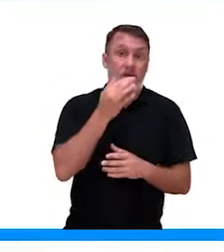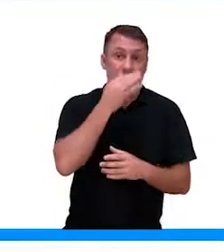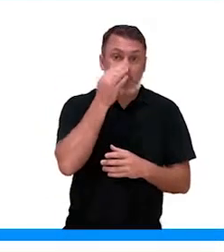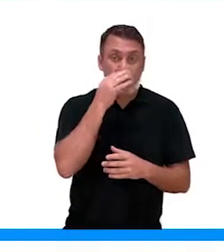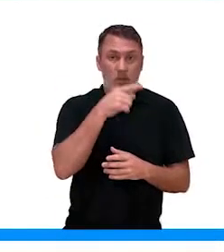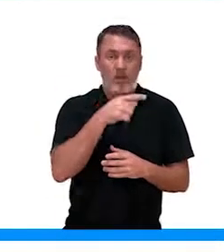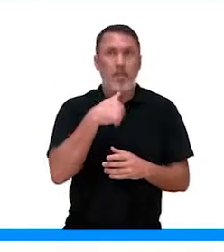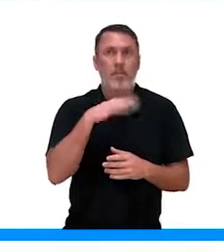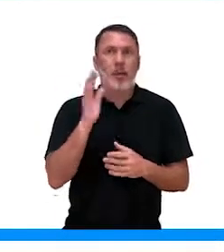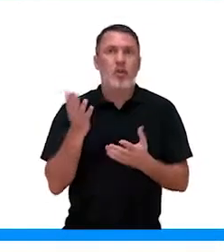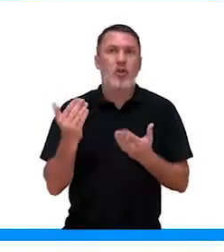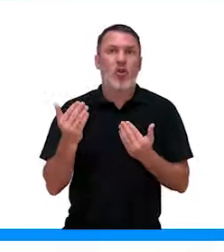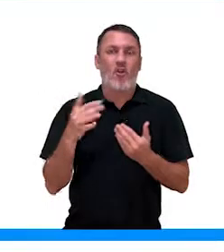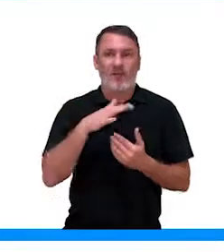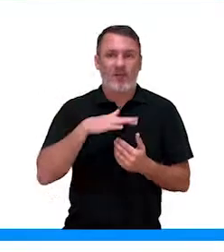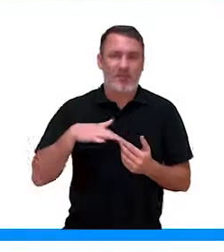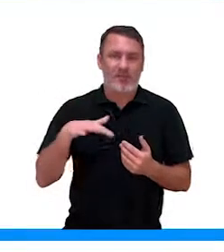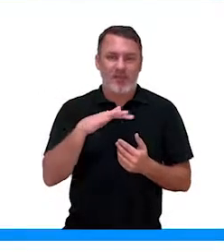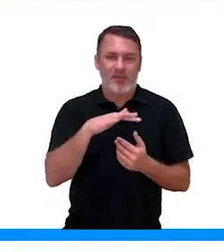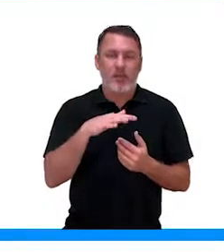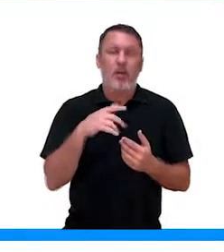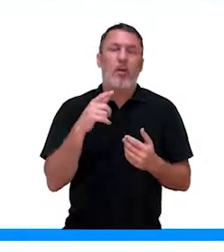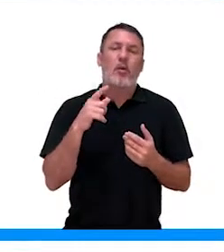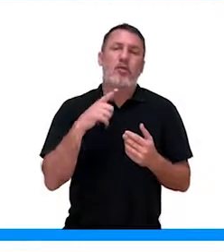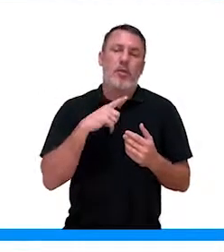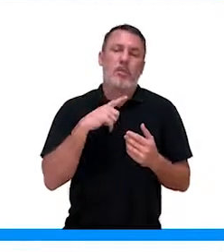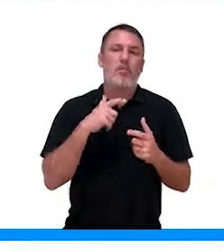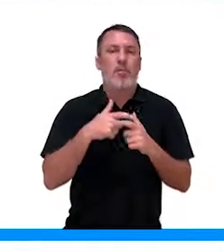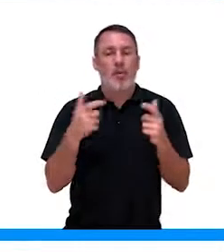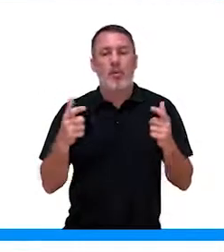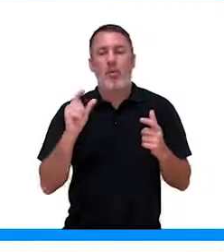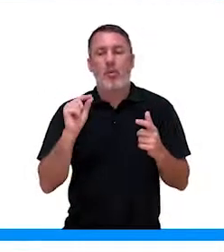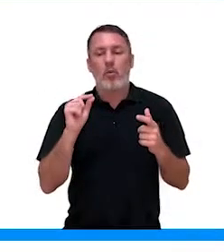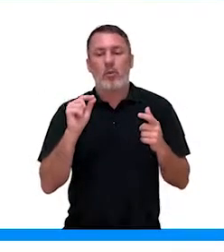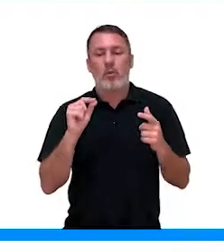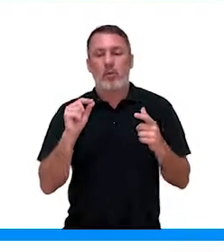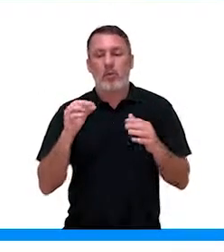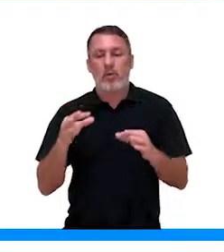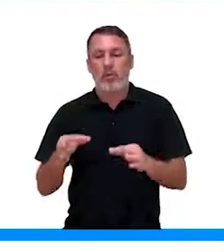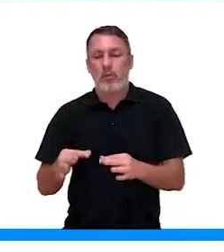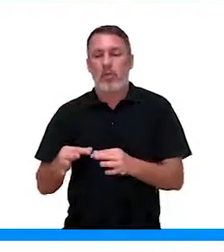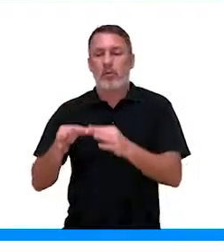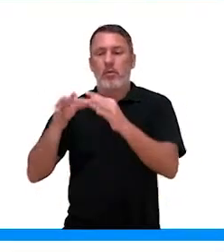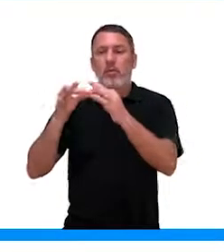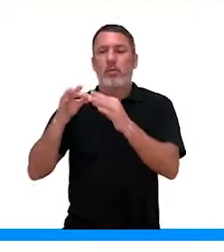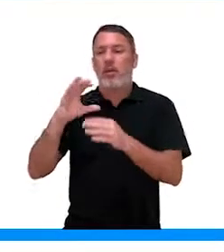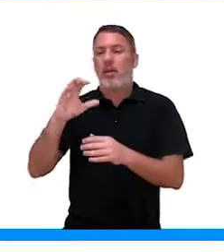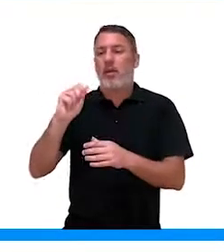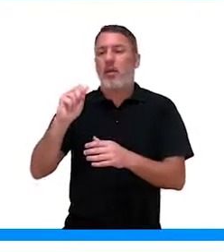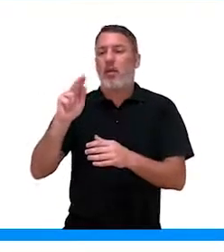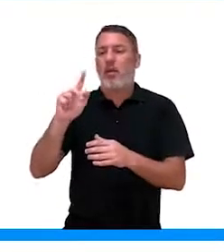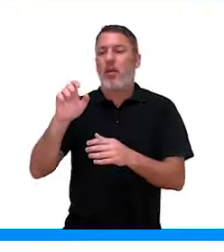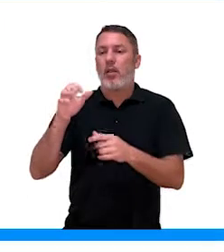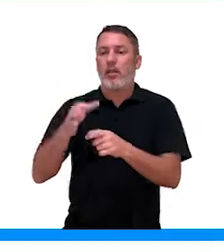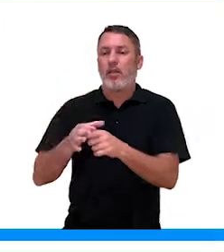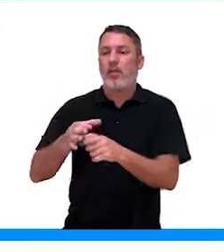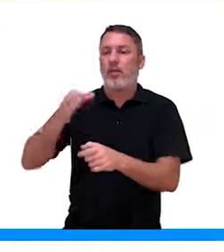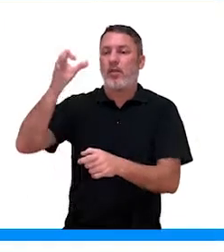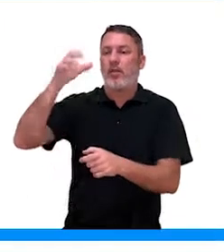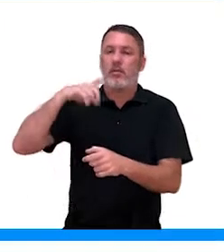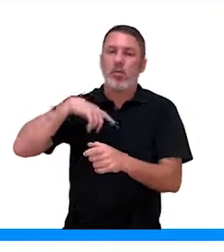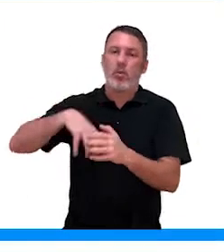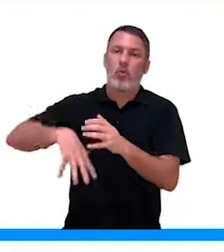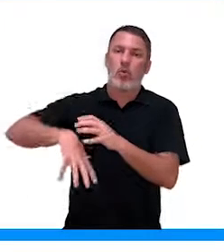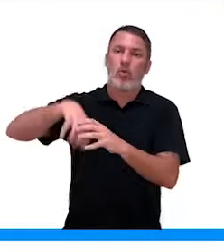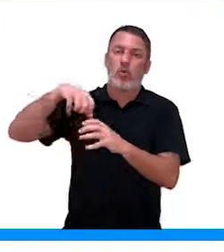plantas, as folhas mais jovens, elas tendem a enviar para as extremidades do caule em crescimento. E as folhas